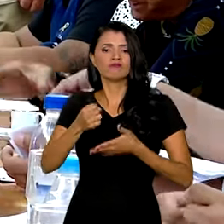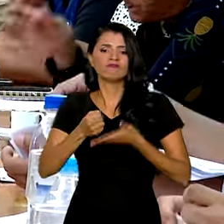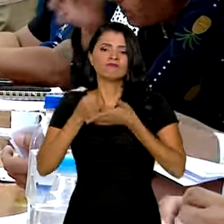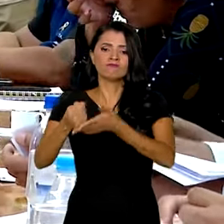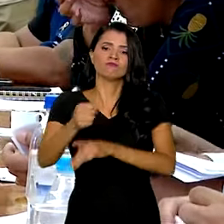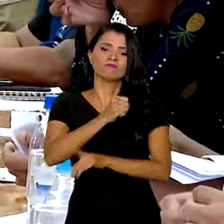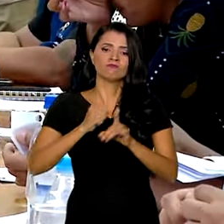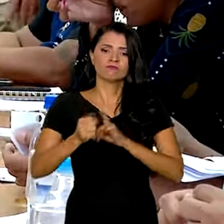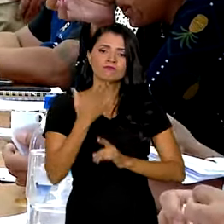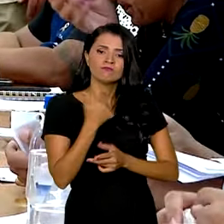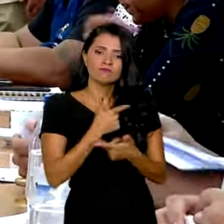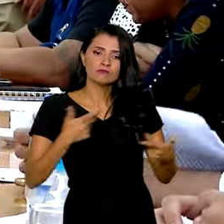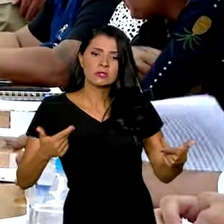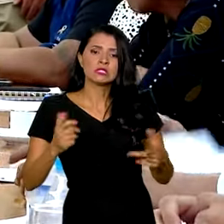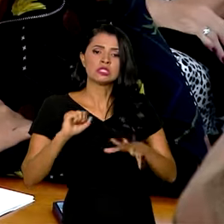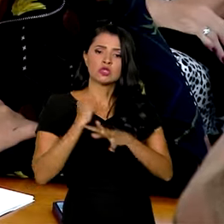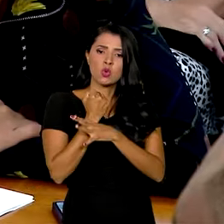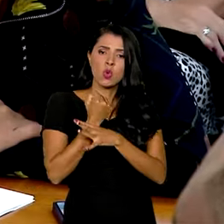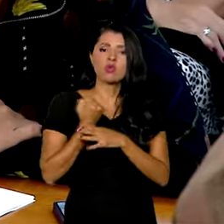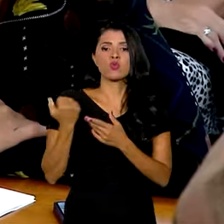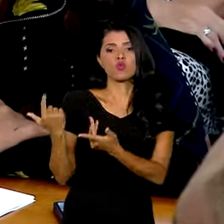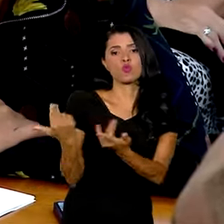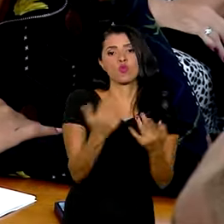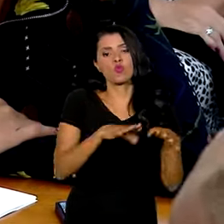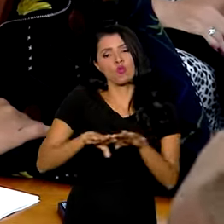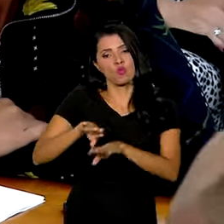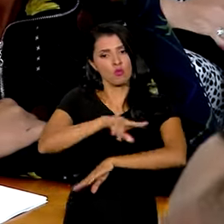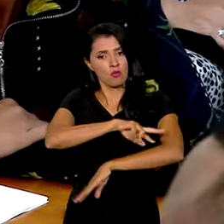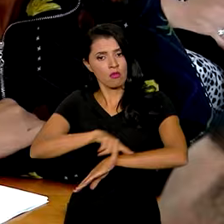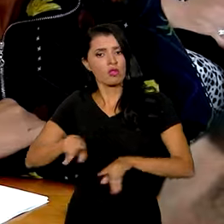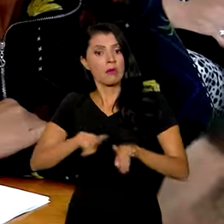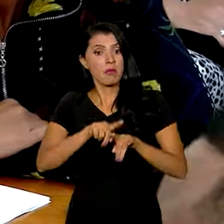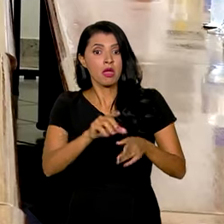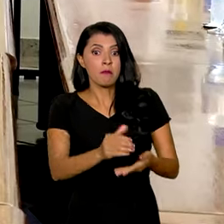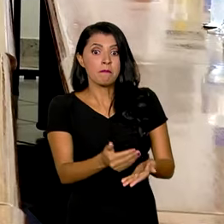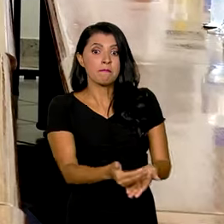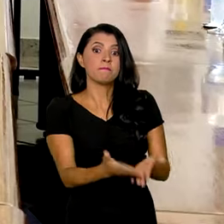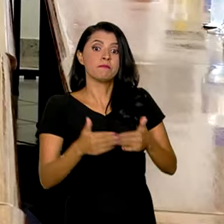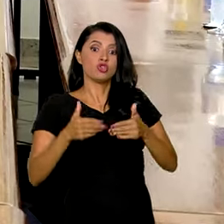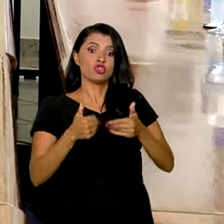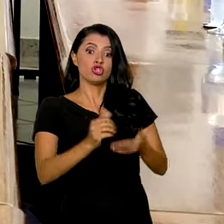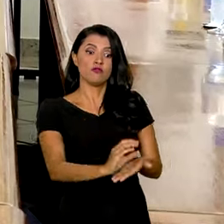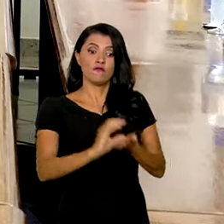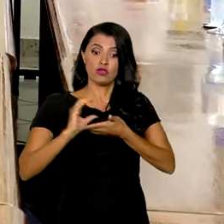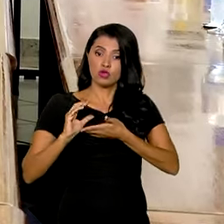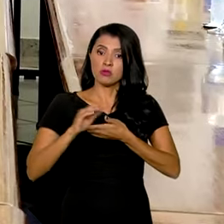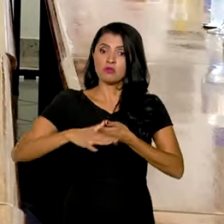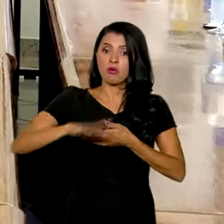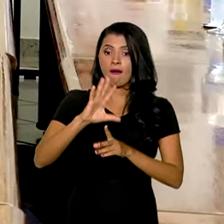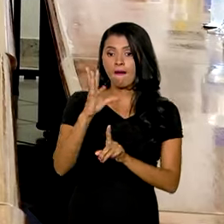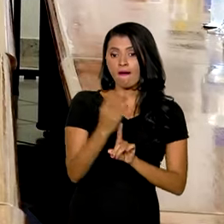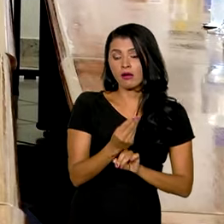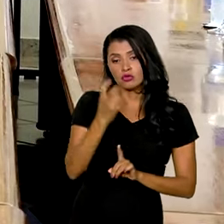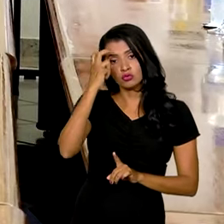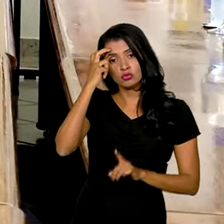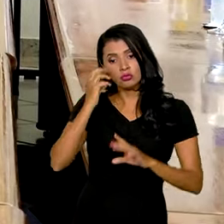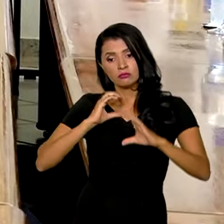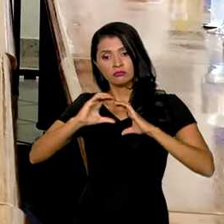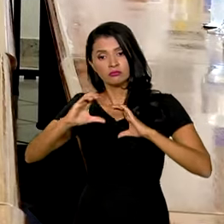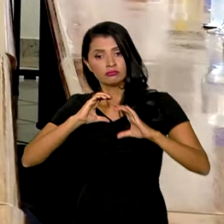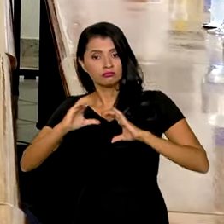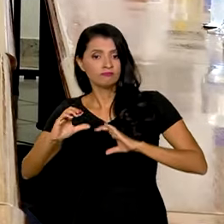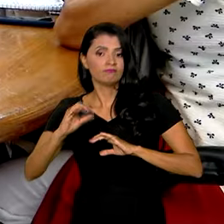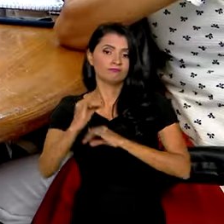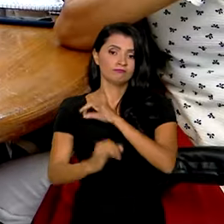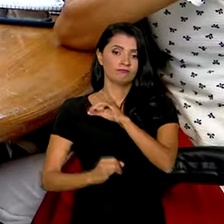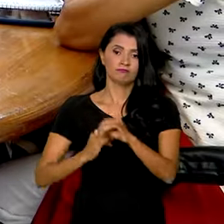alimentar e igualdade racial. Também pediram mais investimentos em projetos voltados à arte, cultura, comunicação e